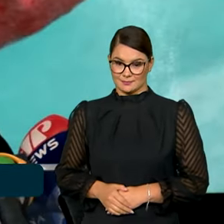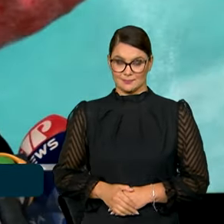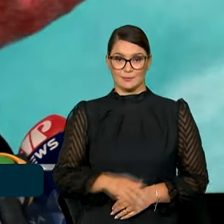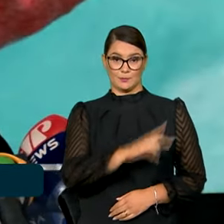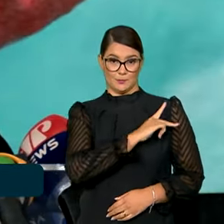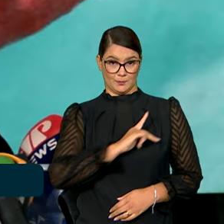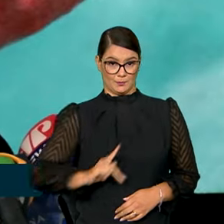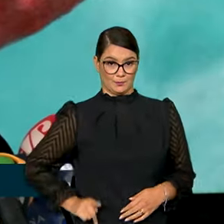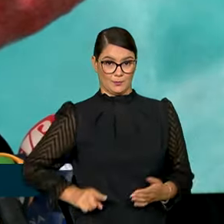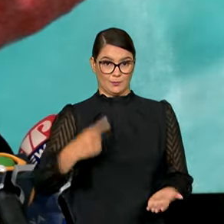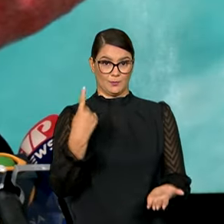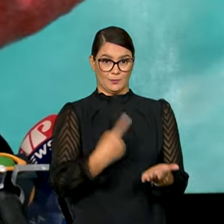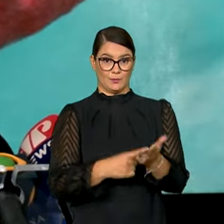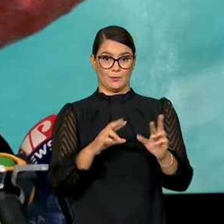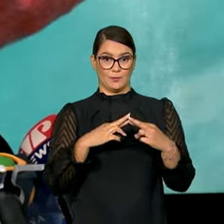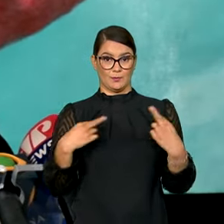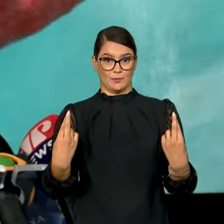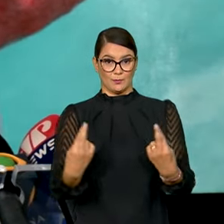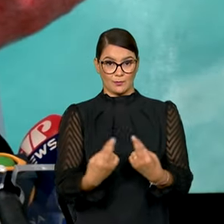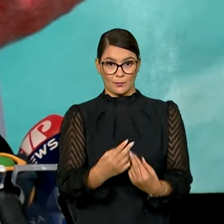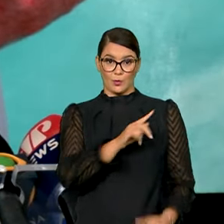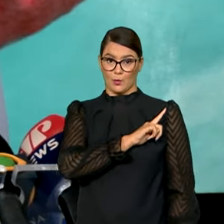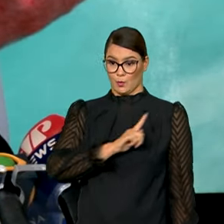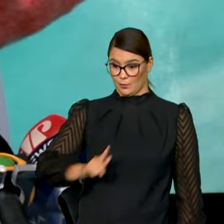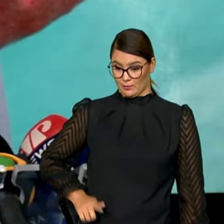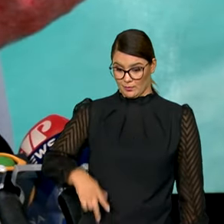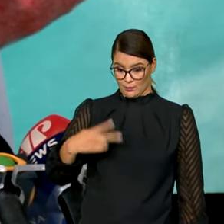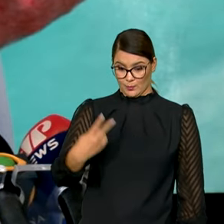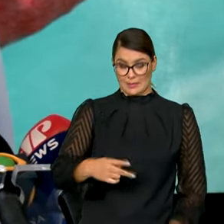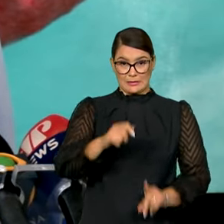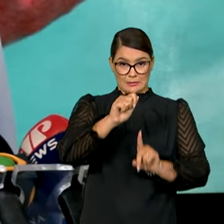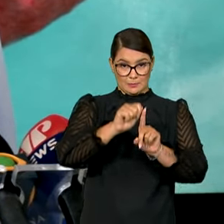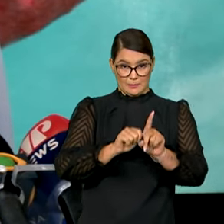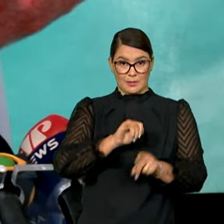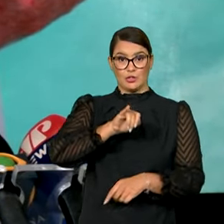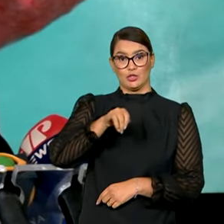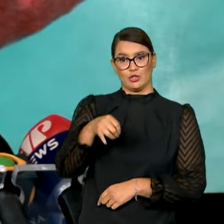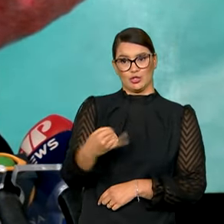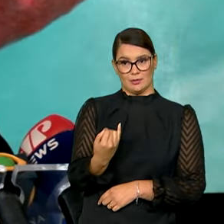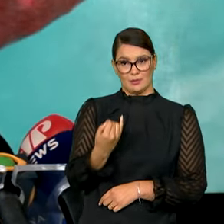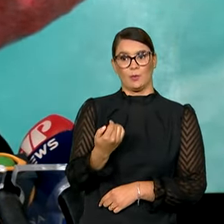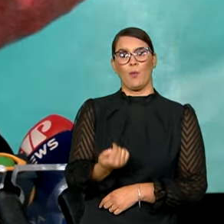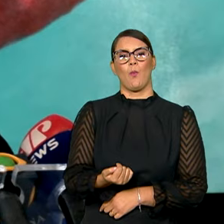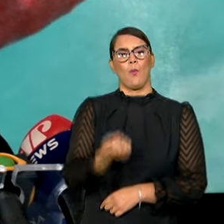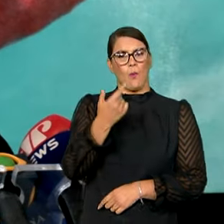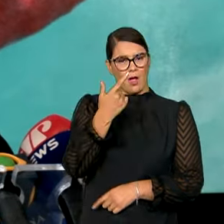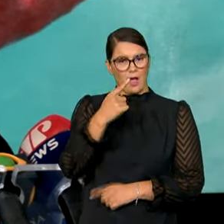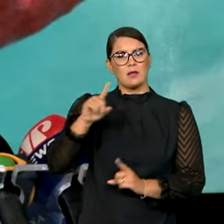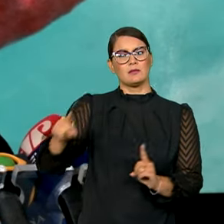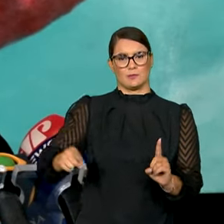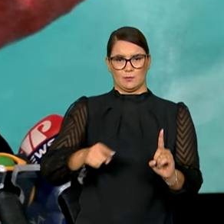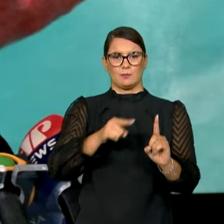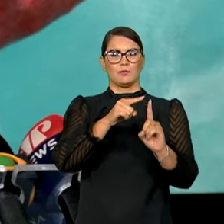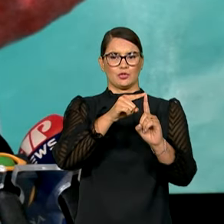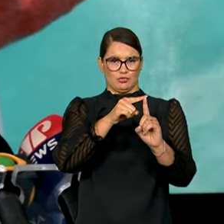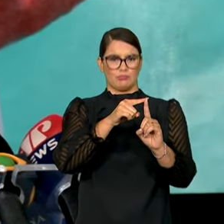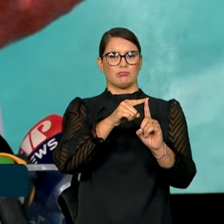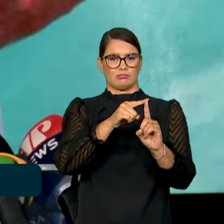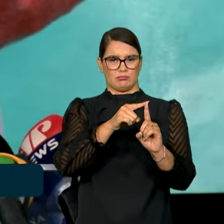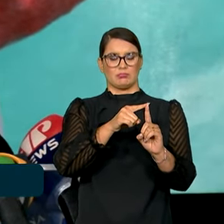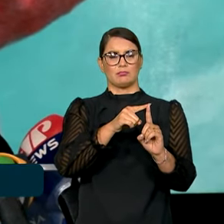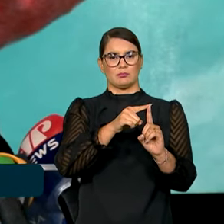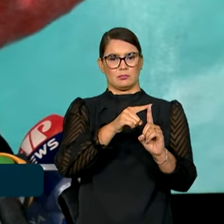uma reunião com os governadores ainda para este meio de janeiro para a gente pactuar as metas. Hoje, 60